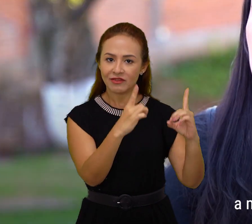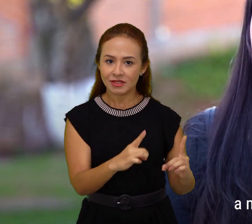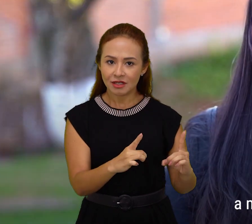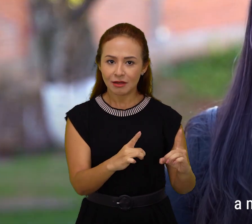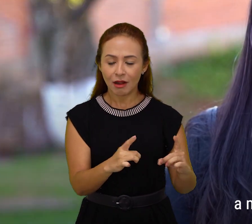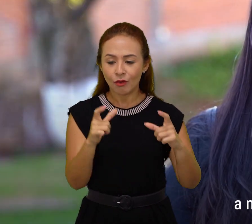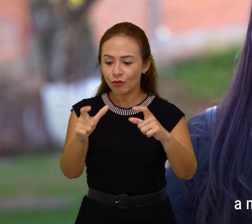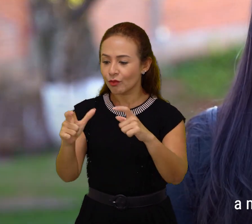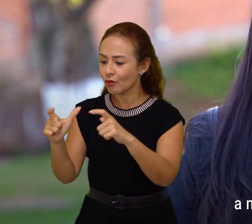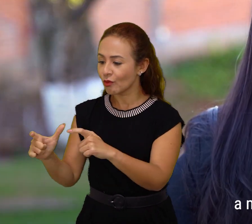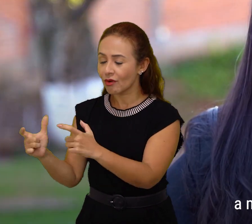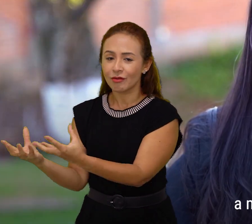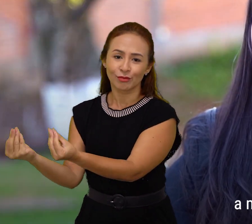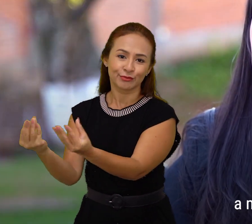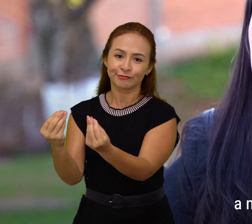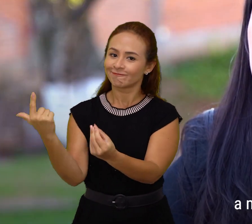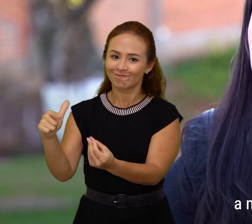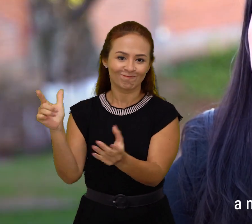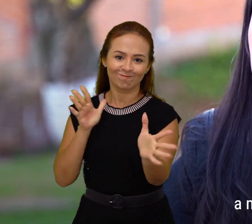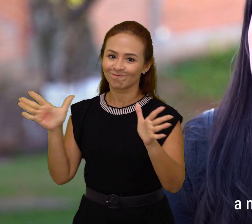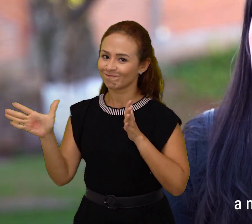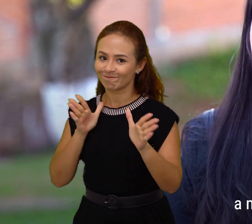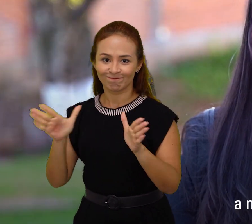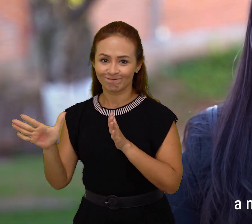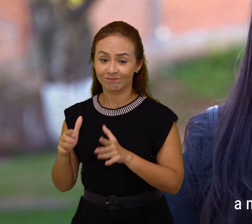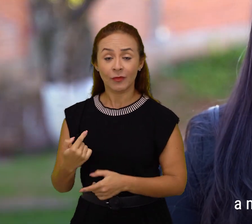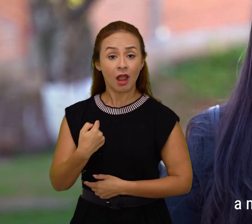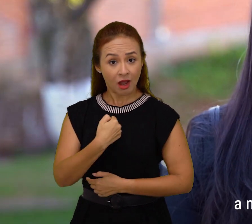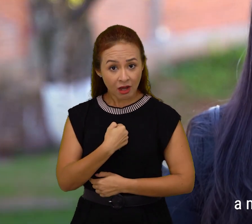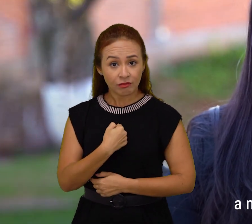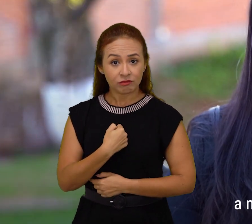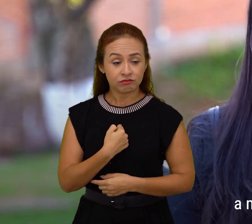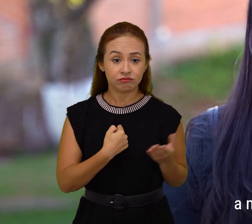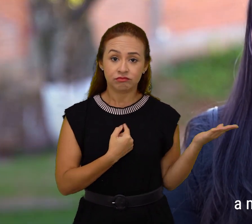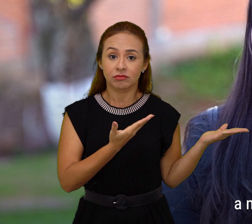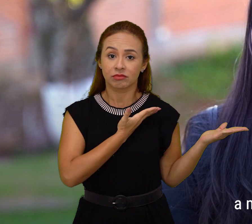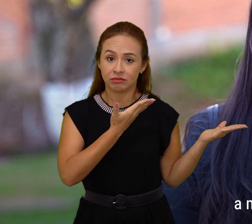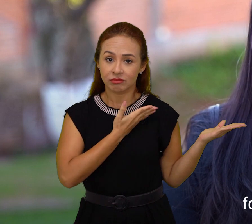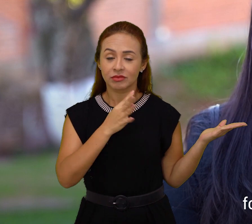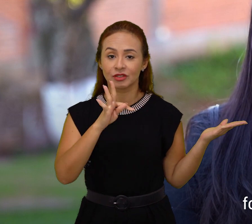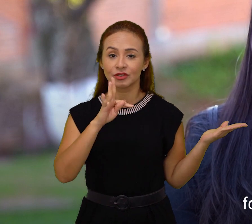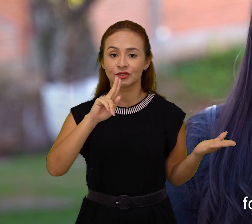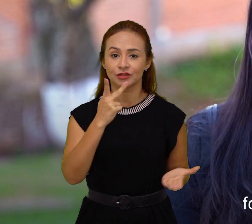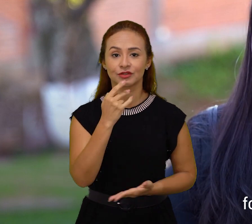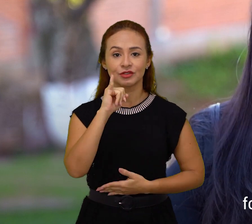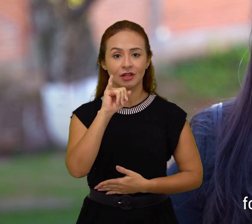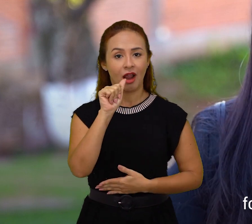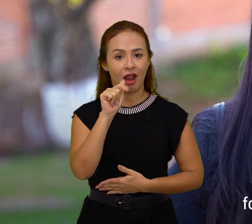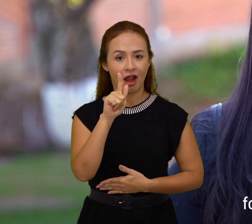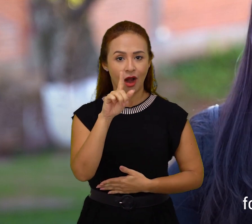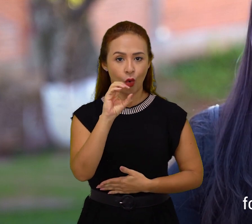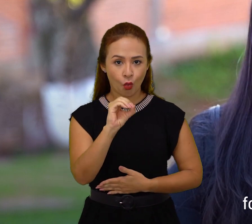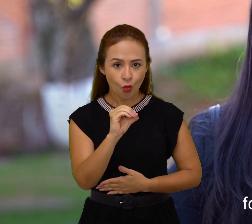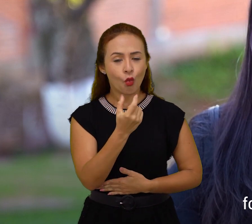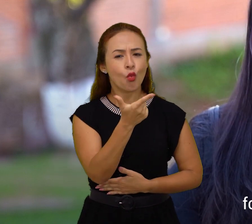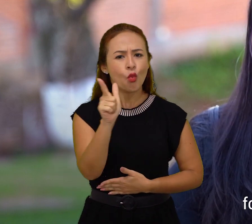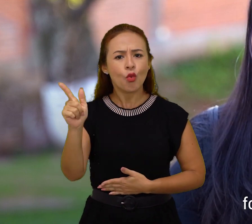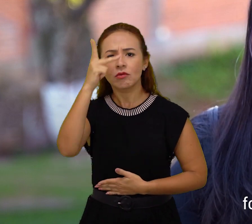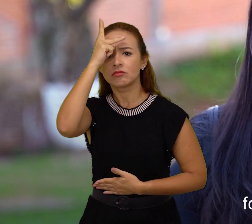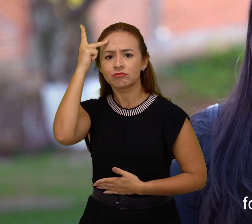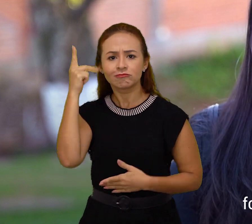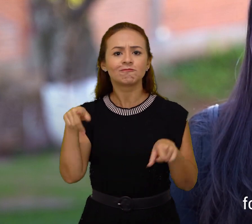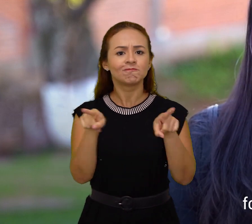Sem contar que o nosso corpo, a materialidade do corpo com deficiência, vai tensionando esses espaços que foram